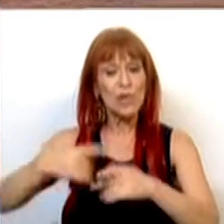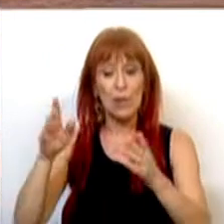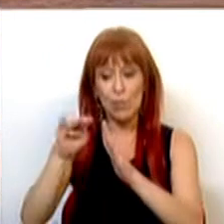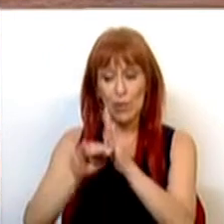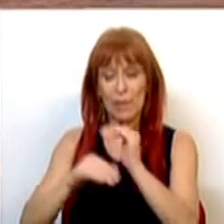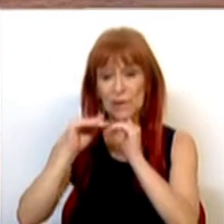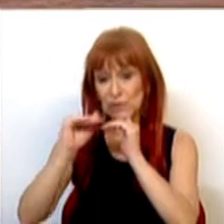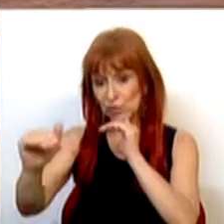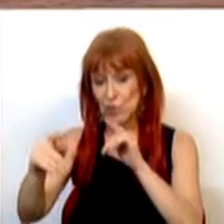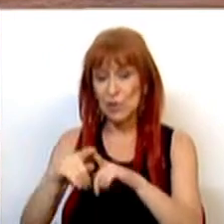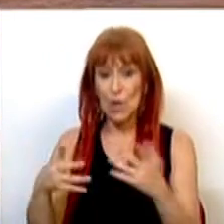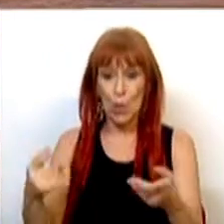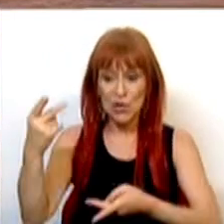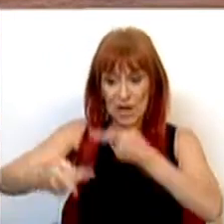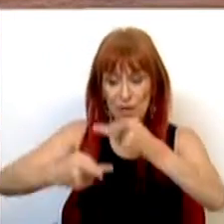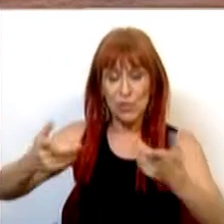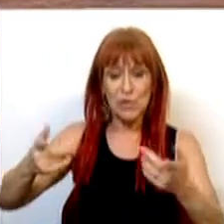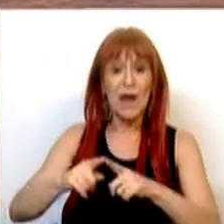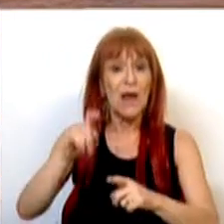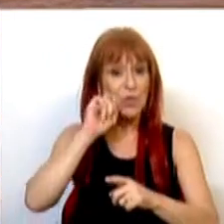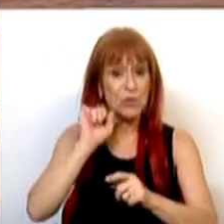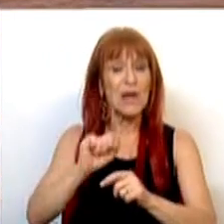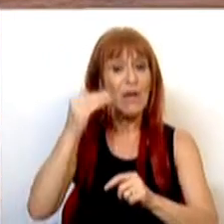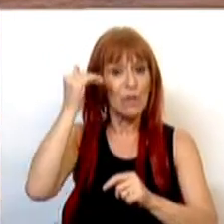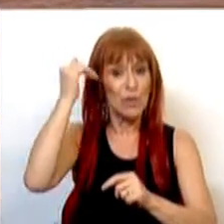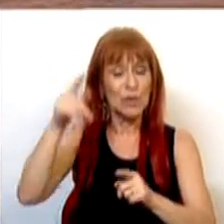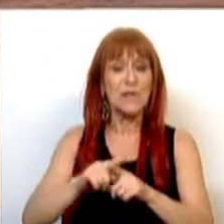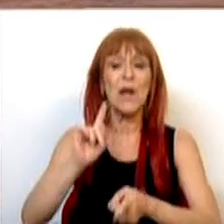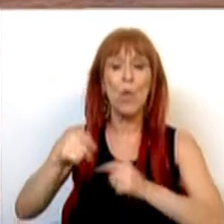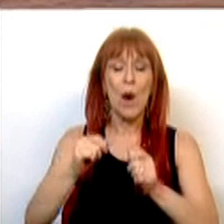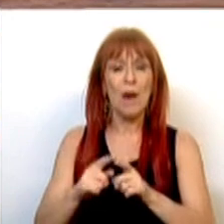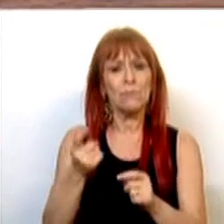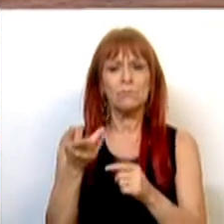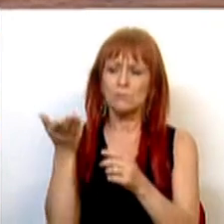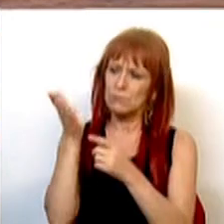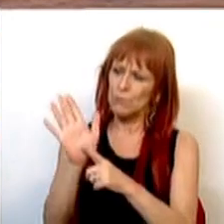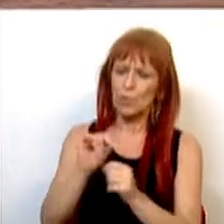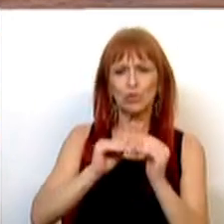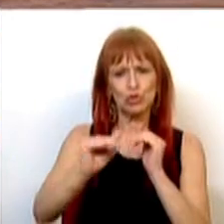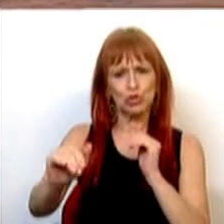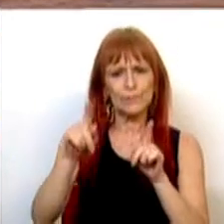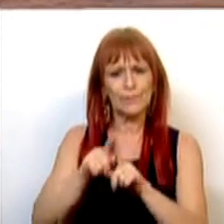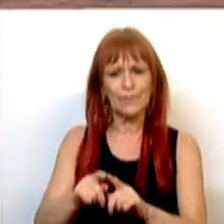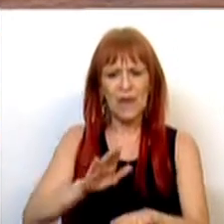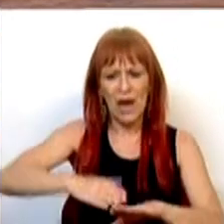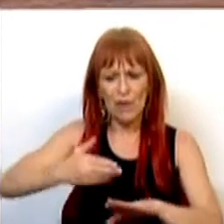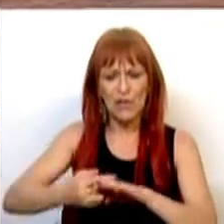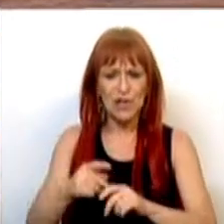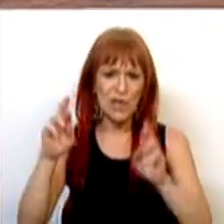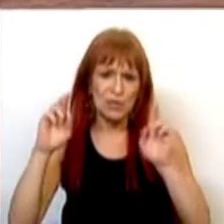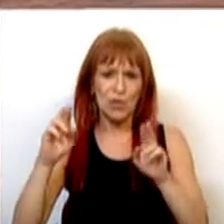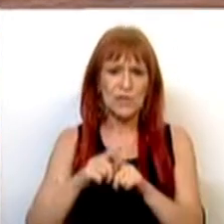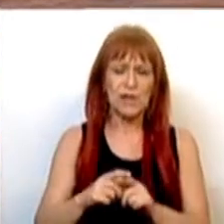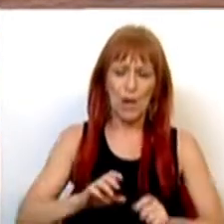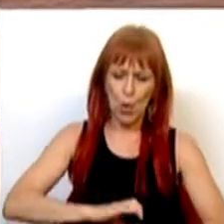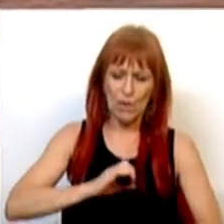este programa de estabilidade que hoje analisamos assegura esse futuro e constitui-se como um referencial de estabilidade que reforça a esperança